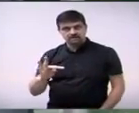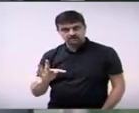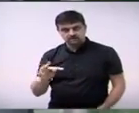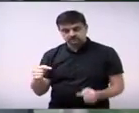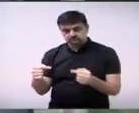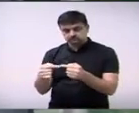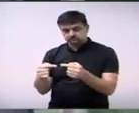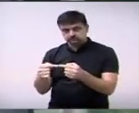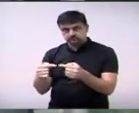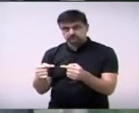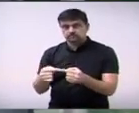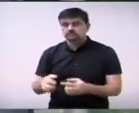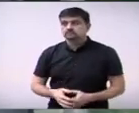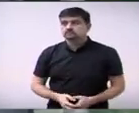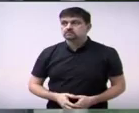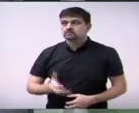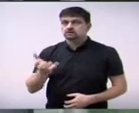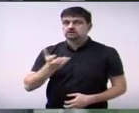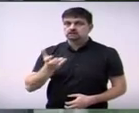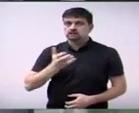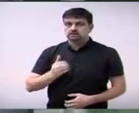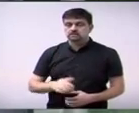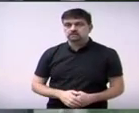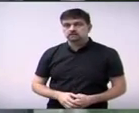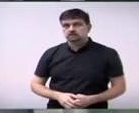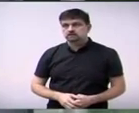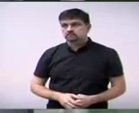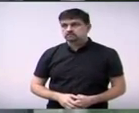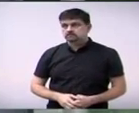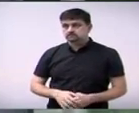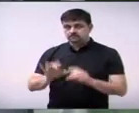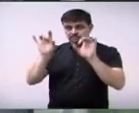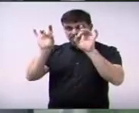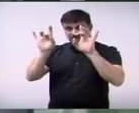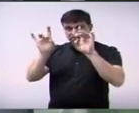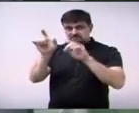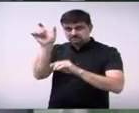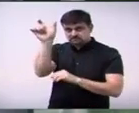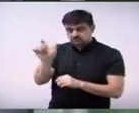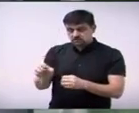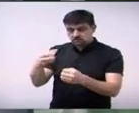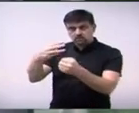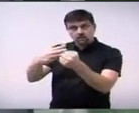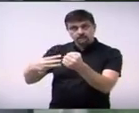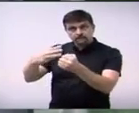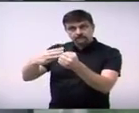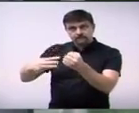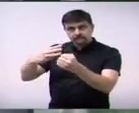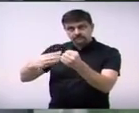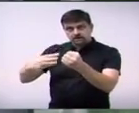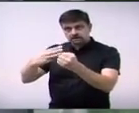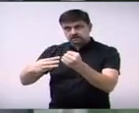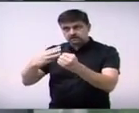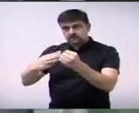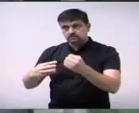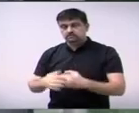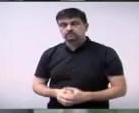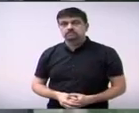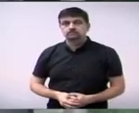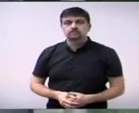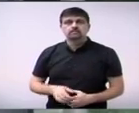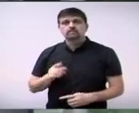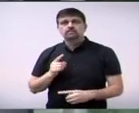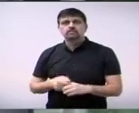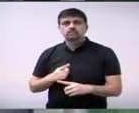Quero fazer uma saudação aqui ao vereador Marquinho da Bola por